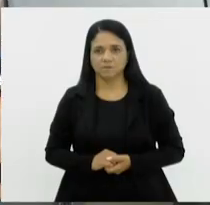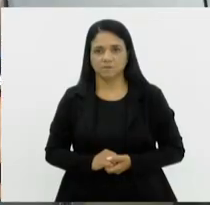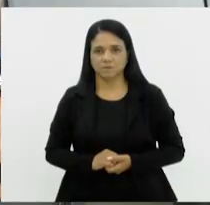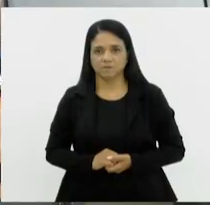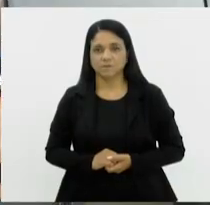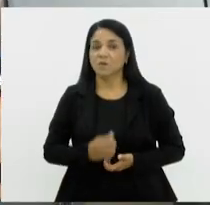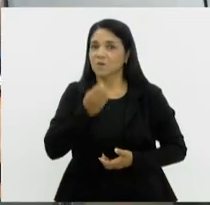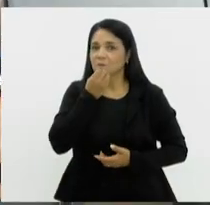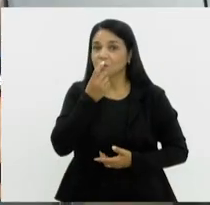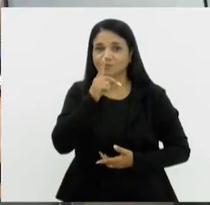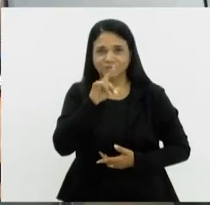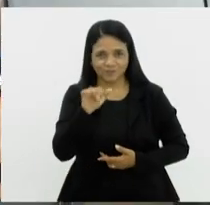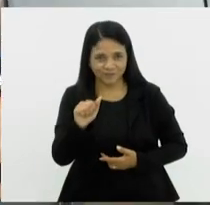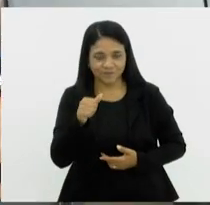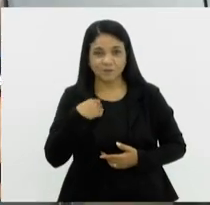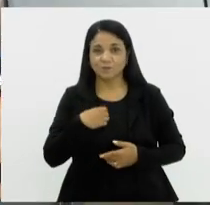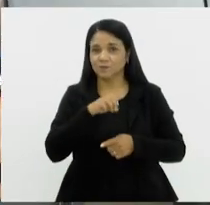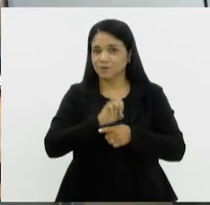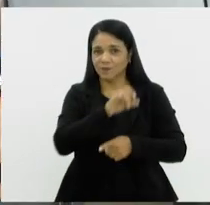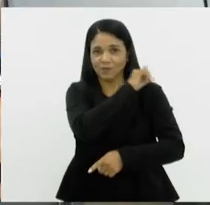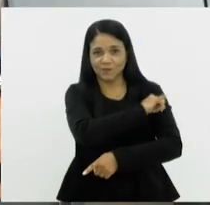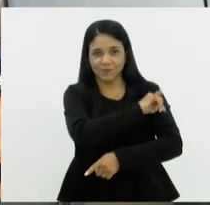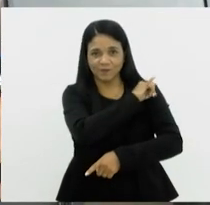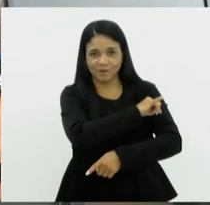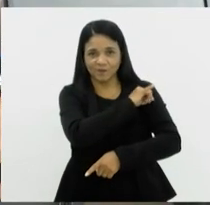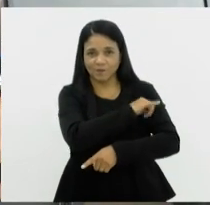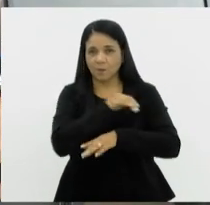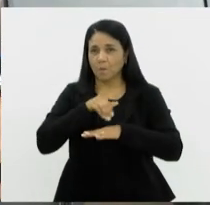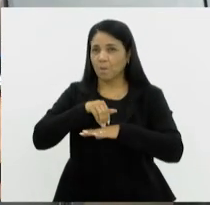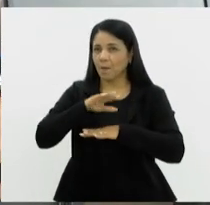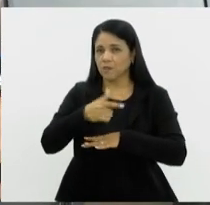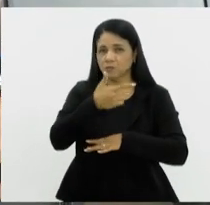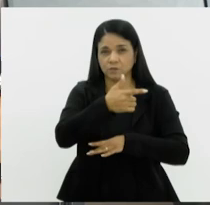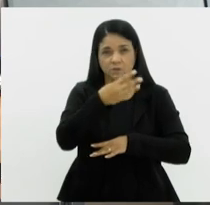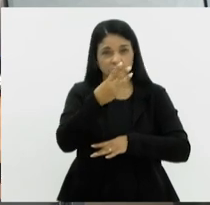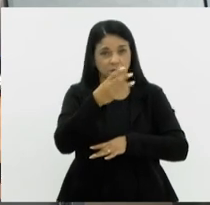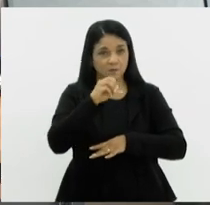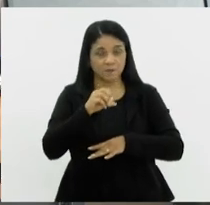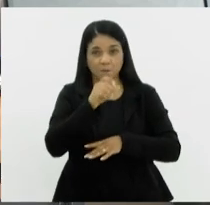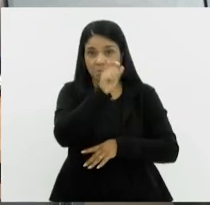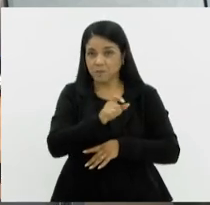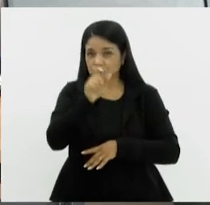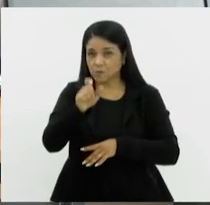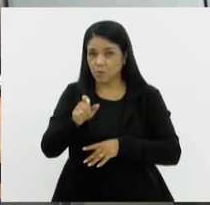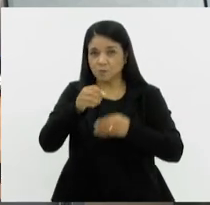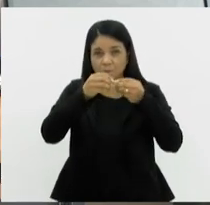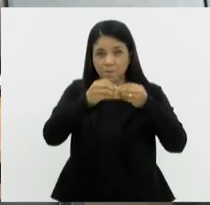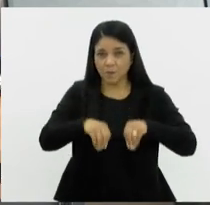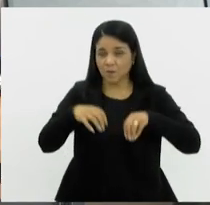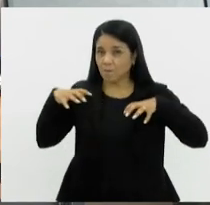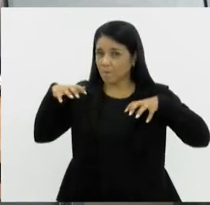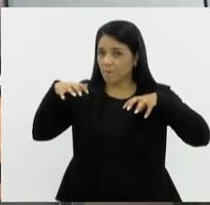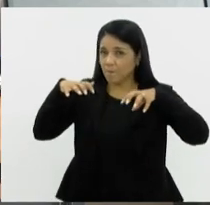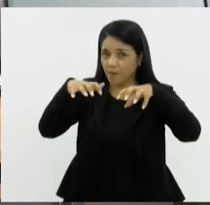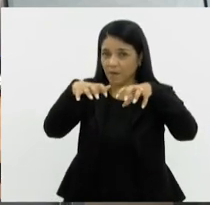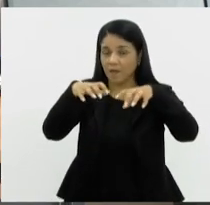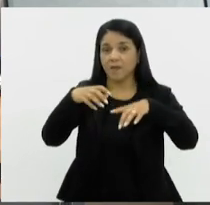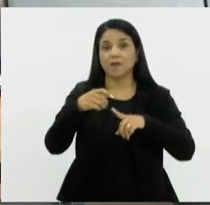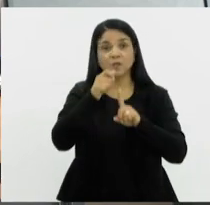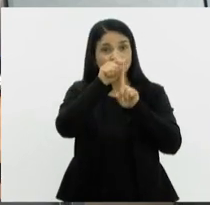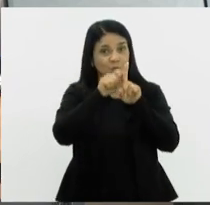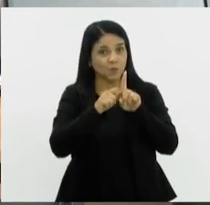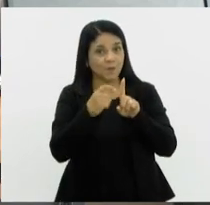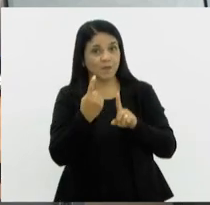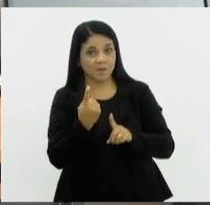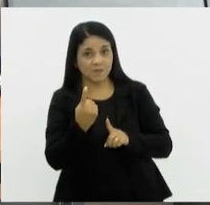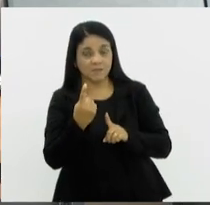Bom Dia Alerj tem mais de 230 mil pessoas afetadas pelas chuvas em 30 dias,